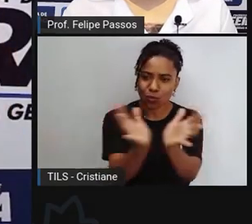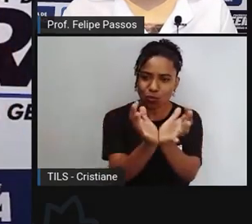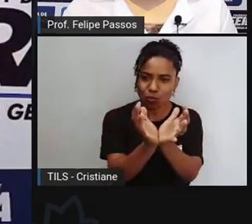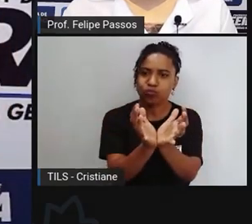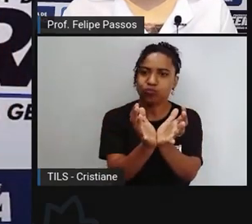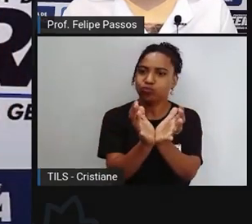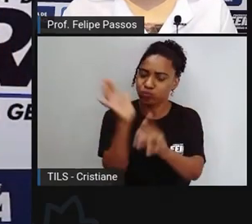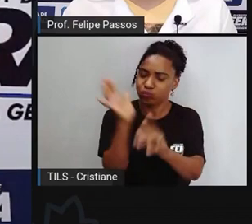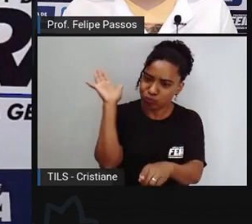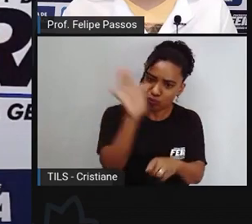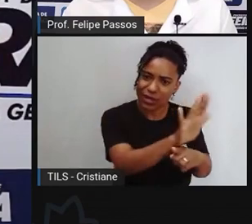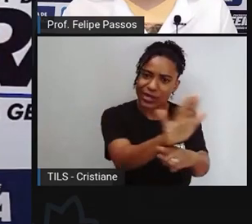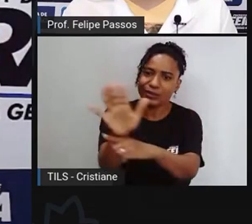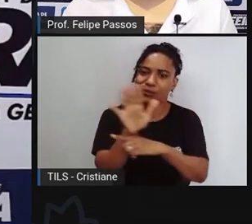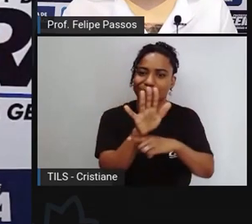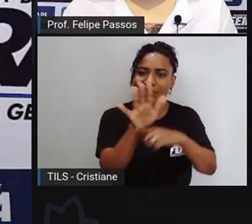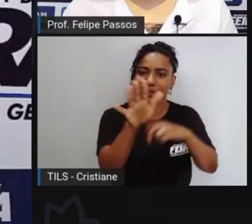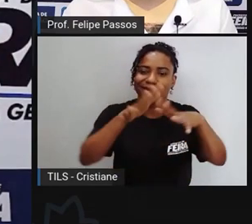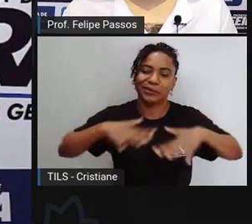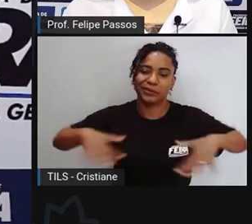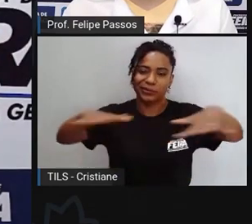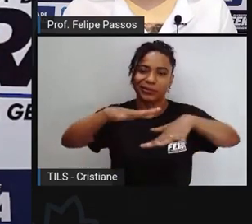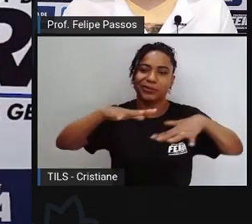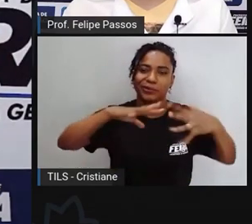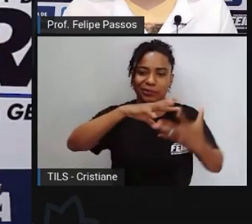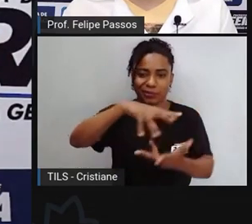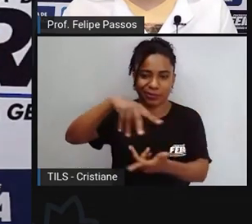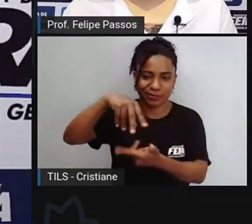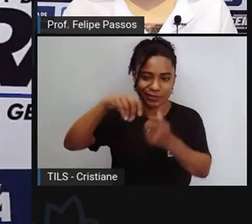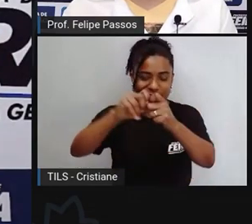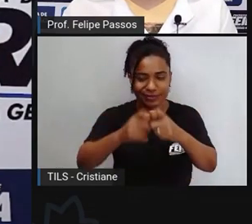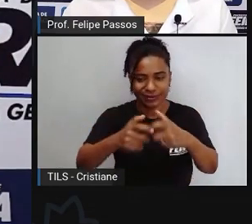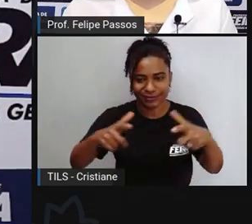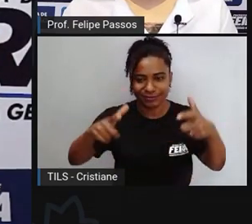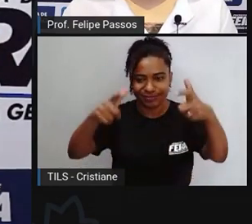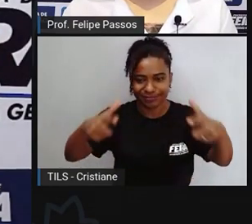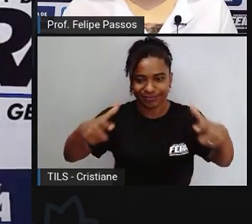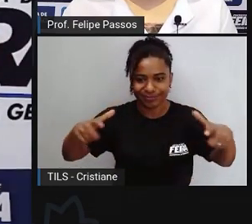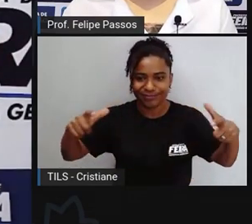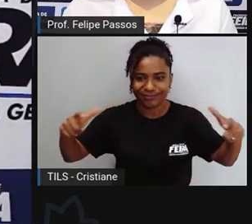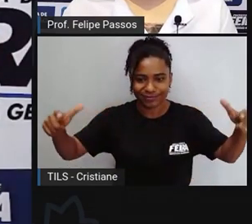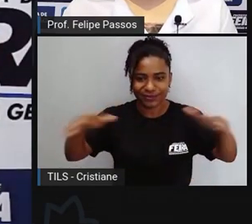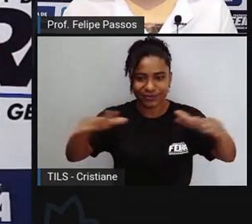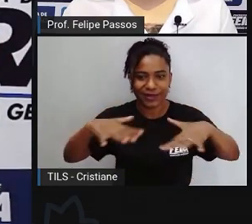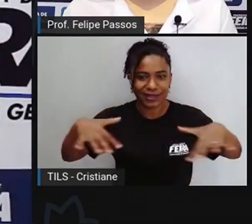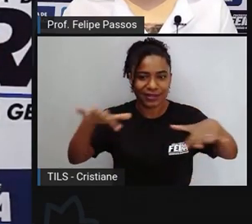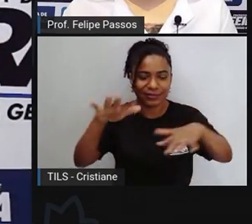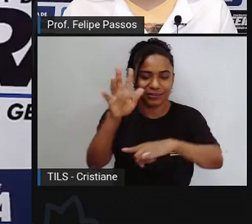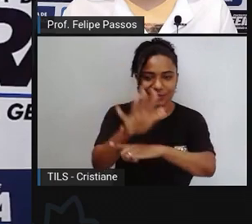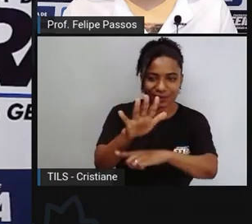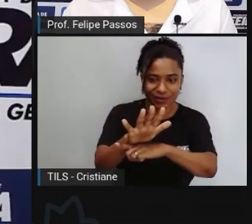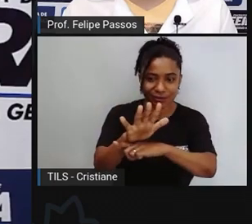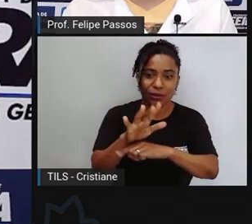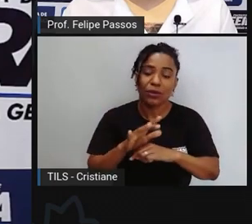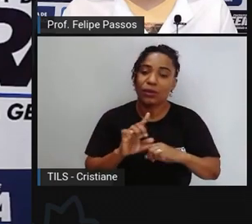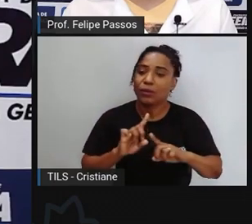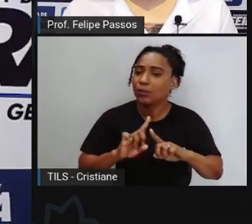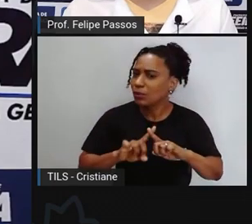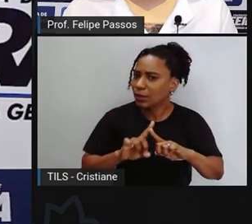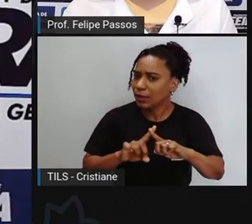do meio ambiente por que motivo? porque as pessoas estão